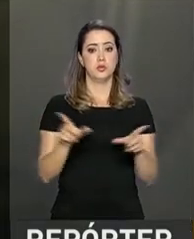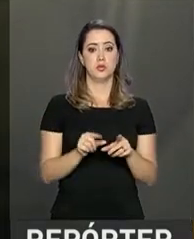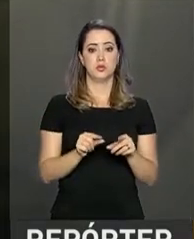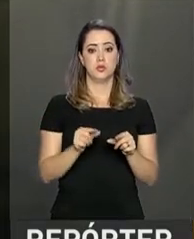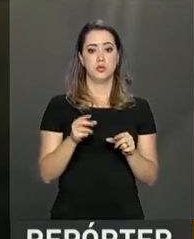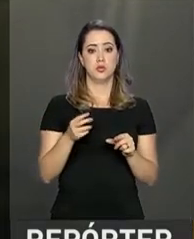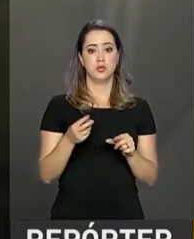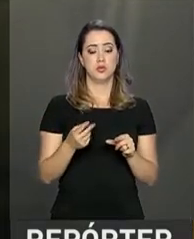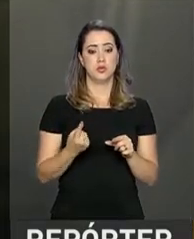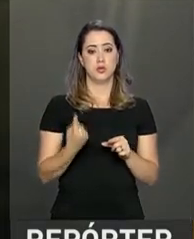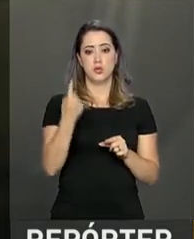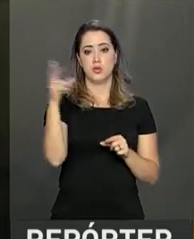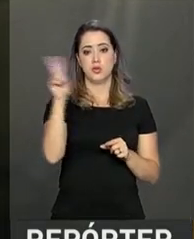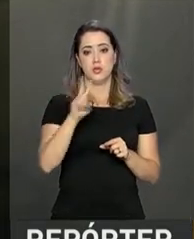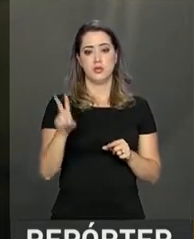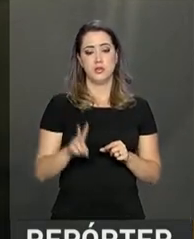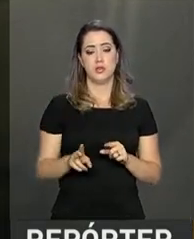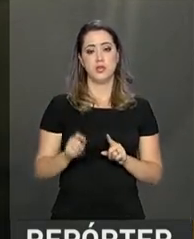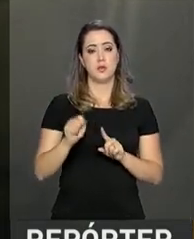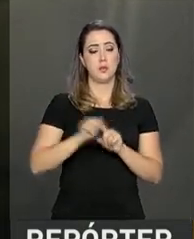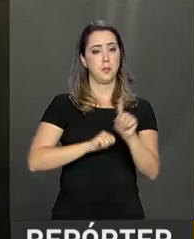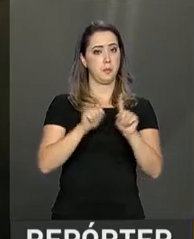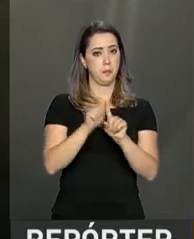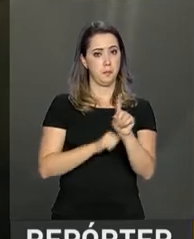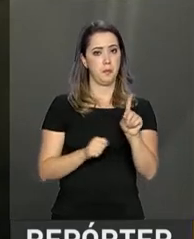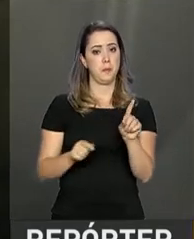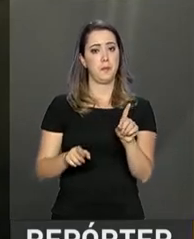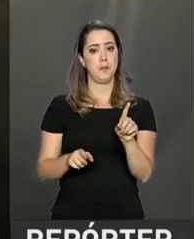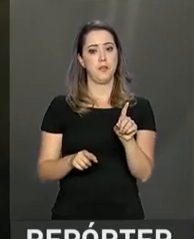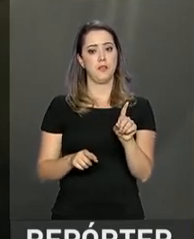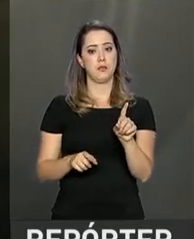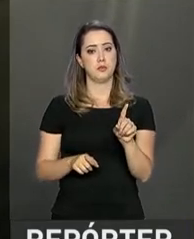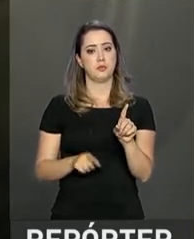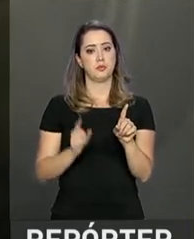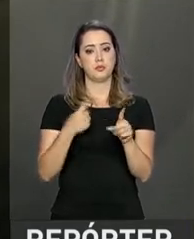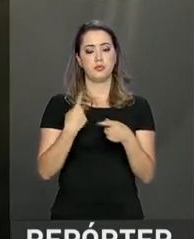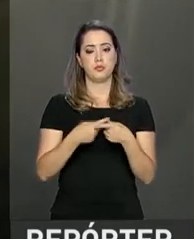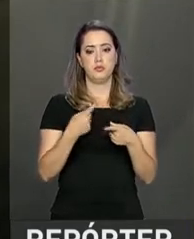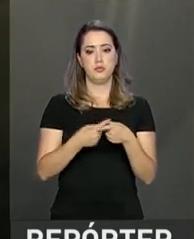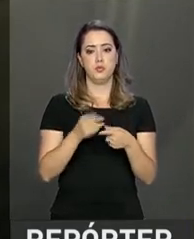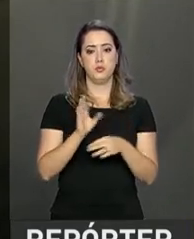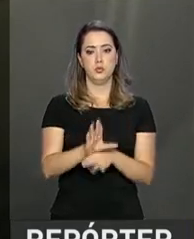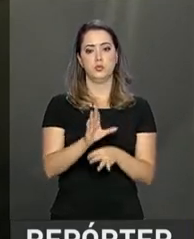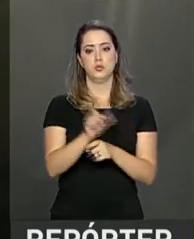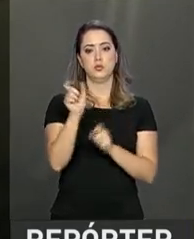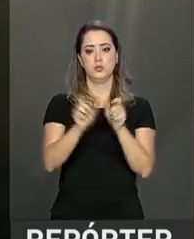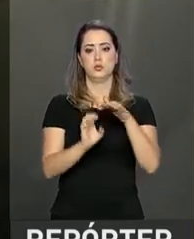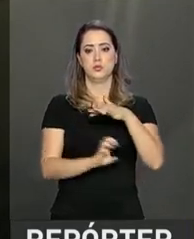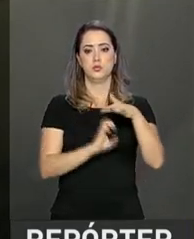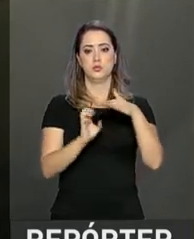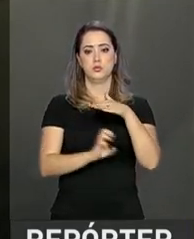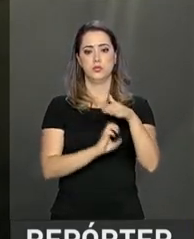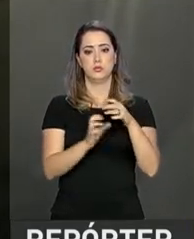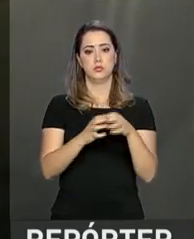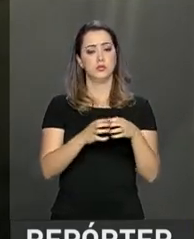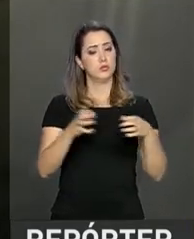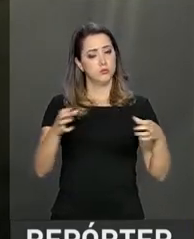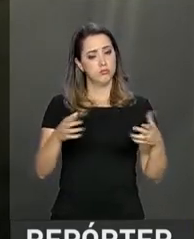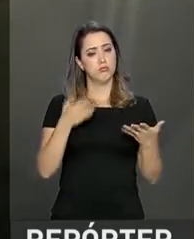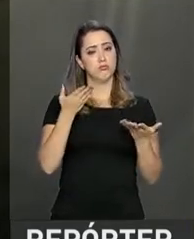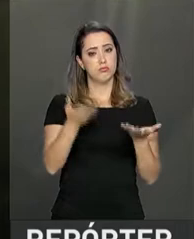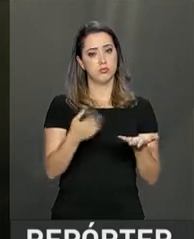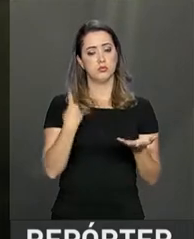uma vez ao mês, até mesmo porque isso ajudaria as microempresas, grandes empresas